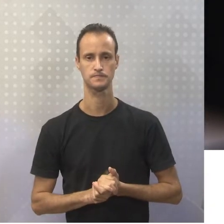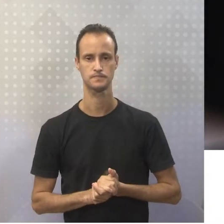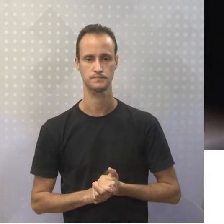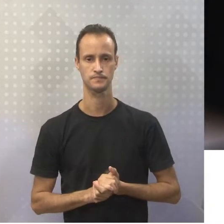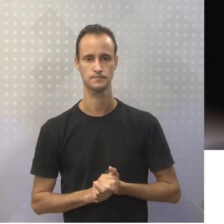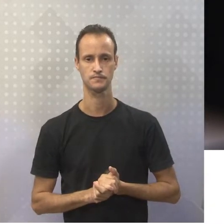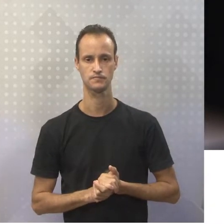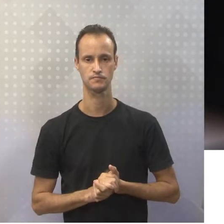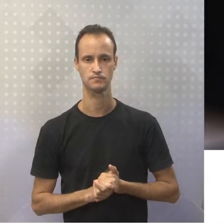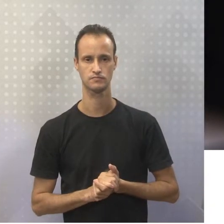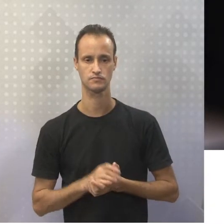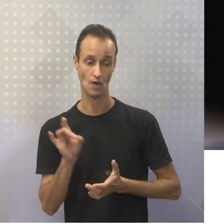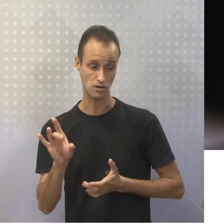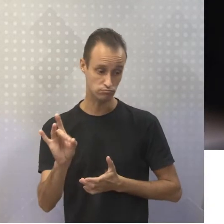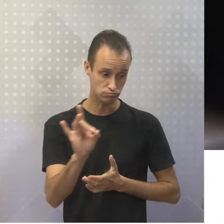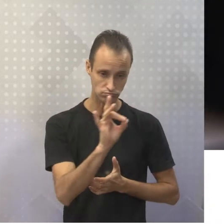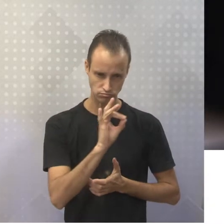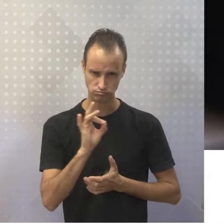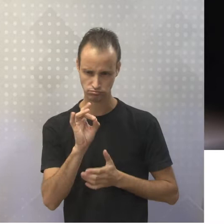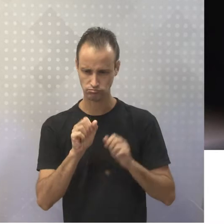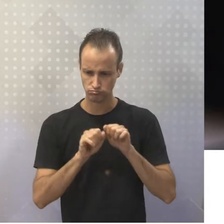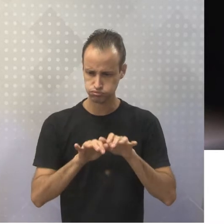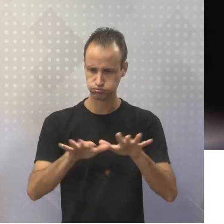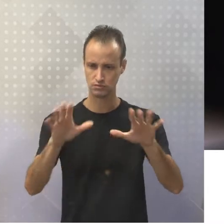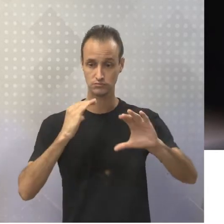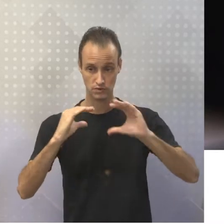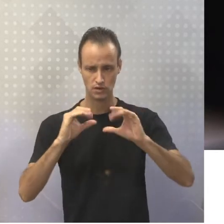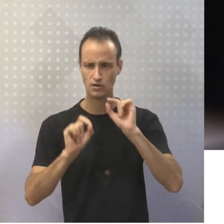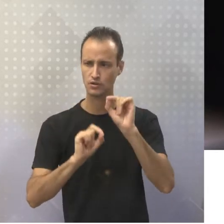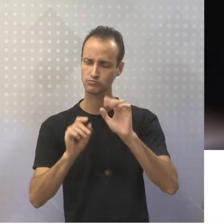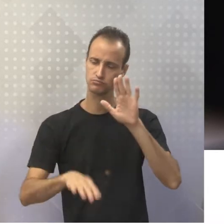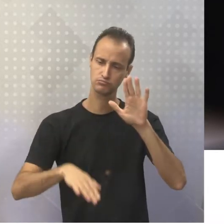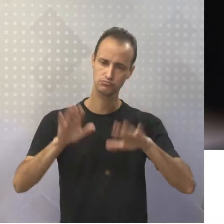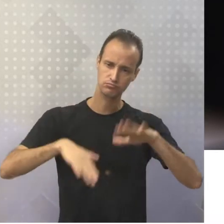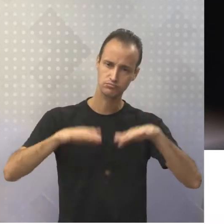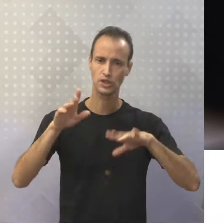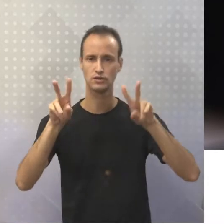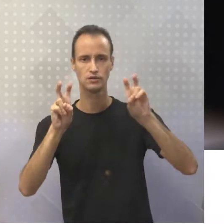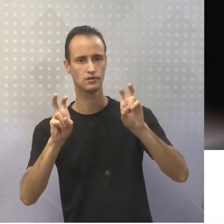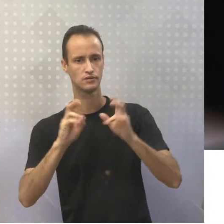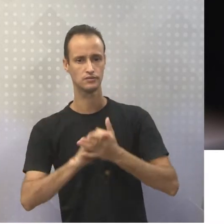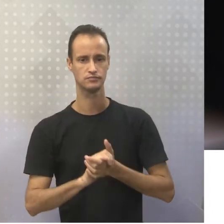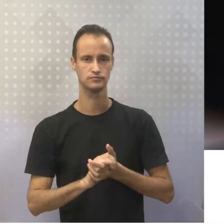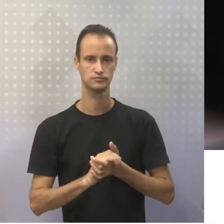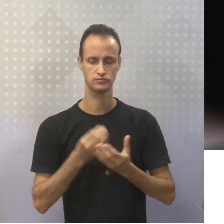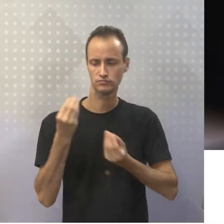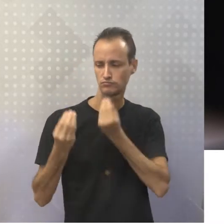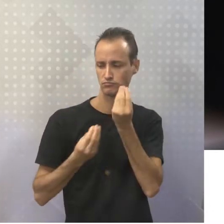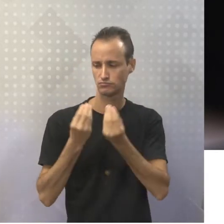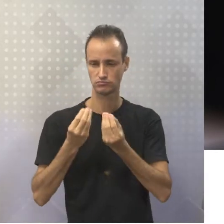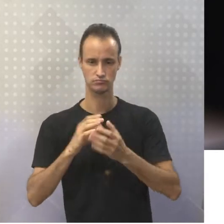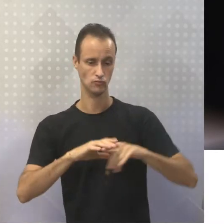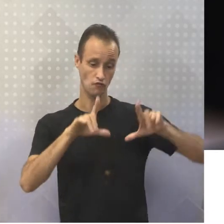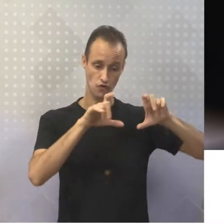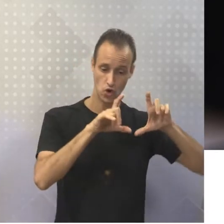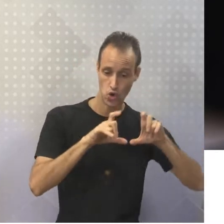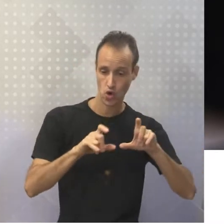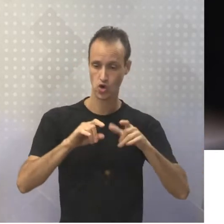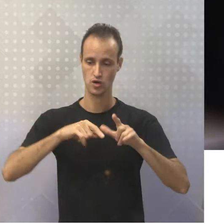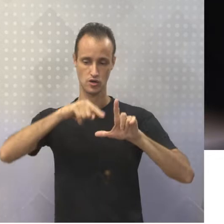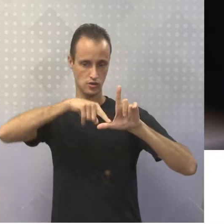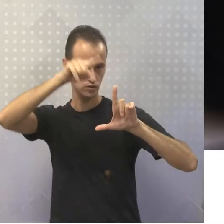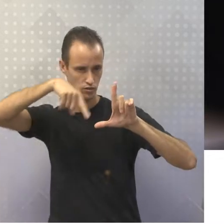O perfil desses veículos determina o tema, o grau de aprofundamento e os recursos complementares. Fotografias,